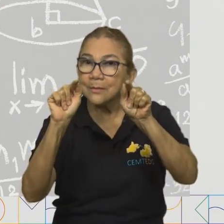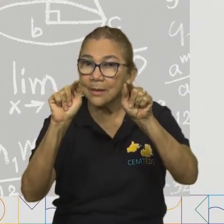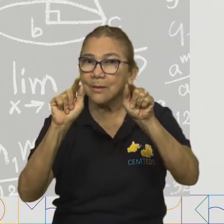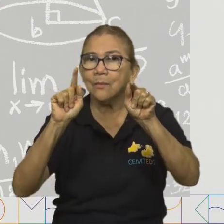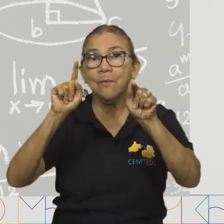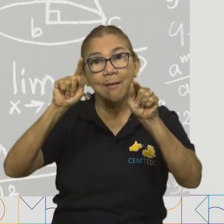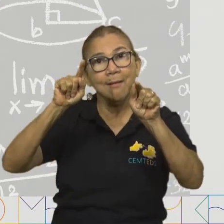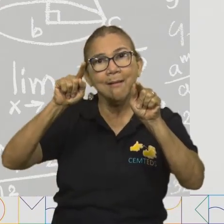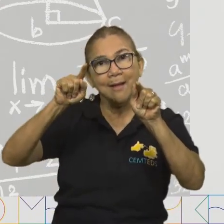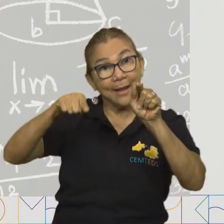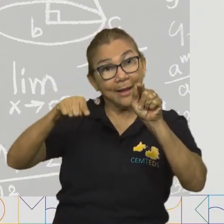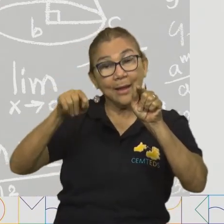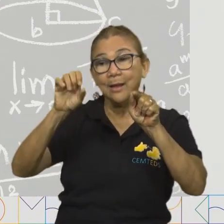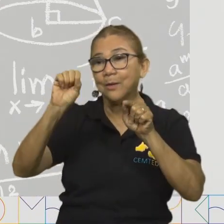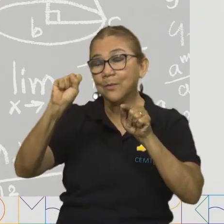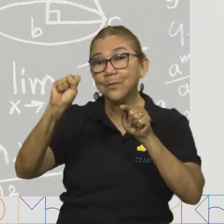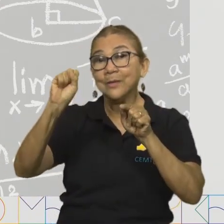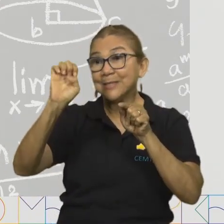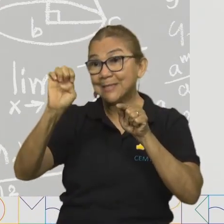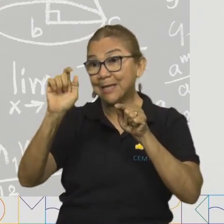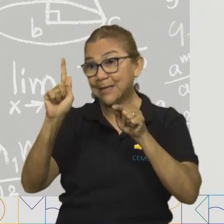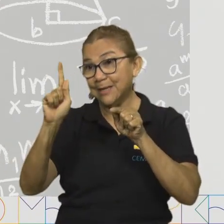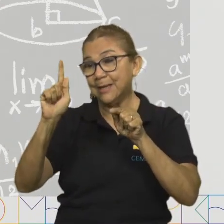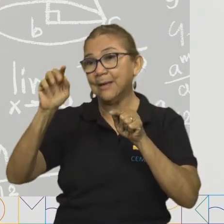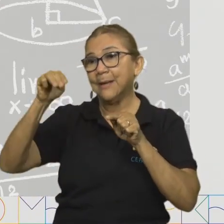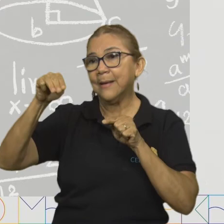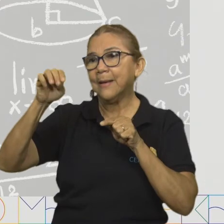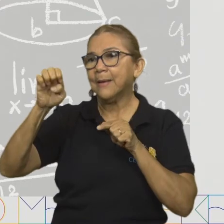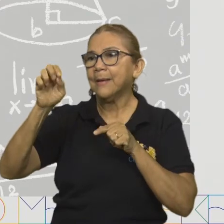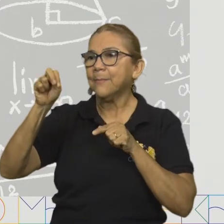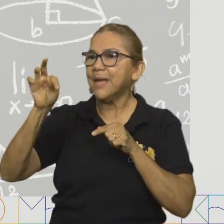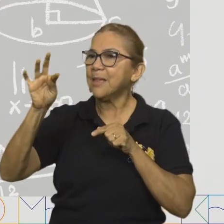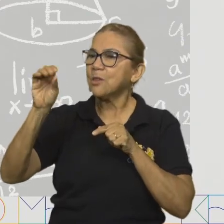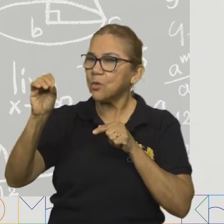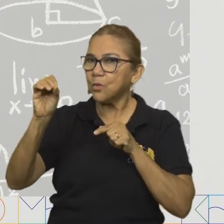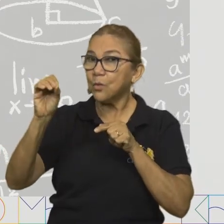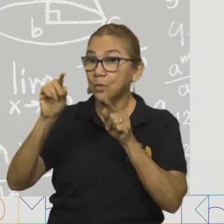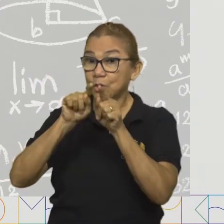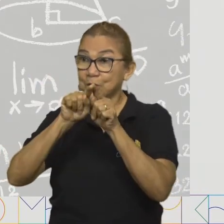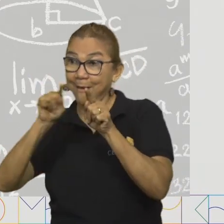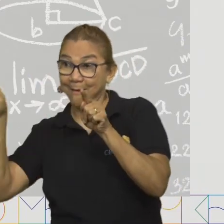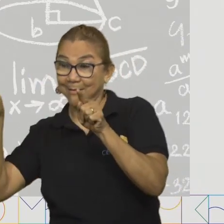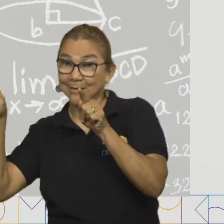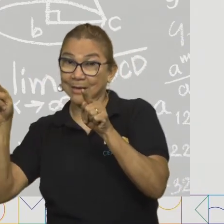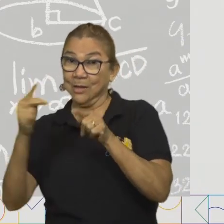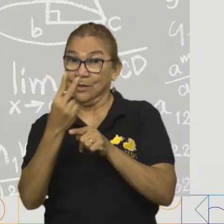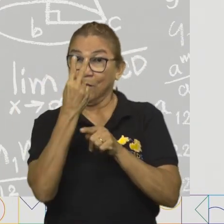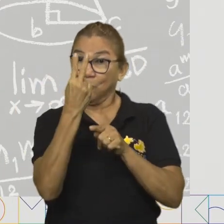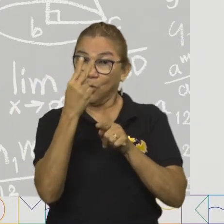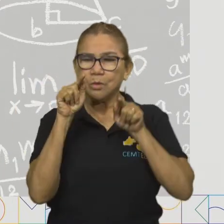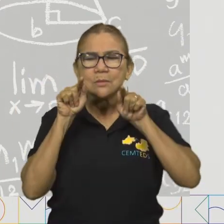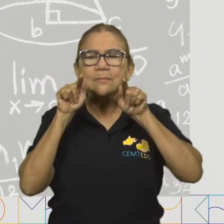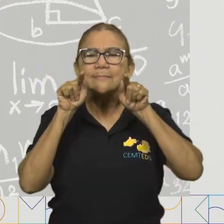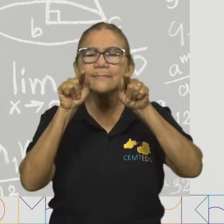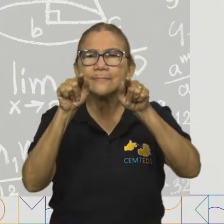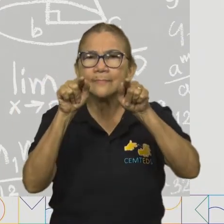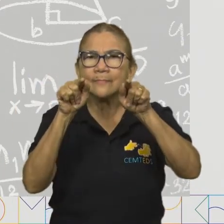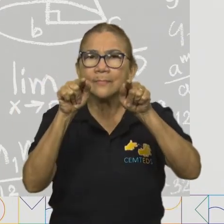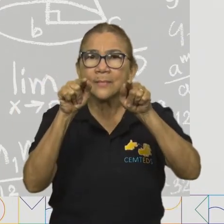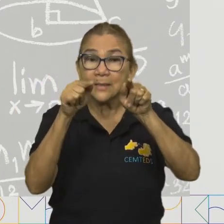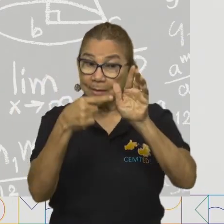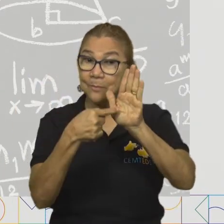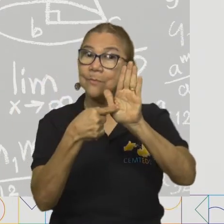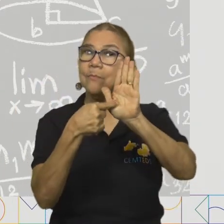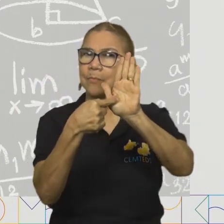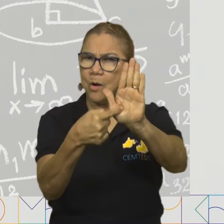2. Isso, o segmento de reta, nós temos uma linha reta que tem dois pontos que